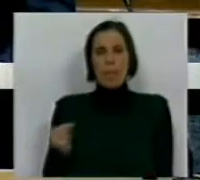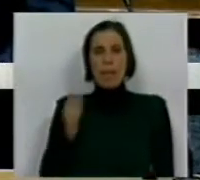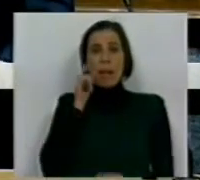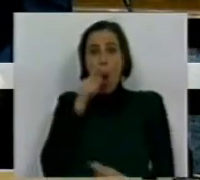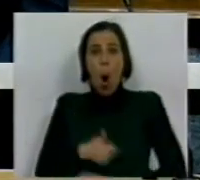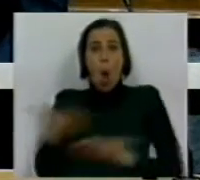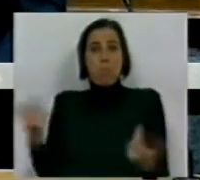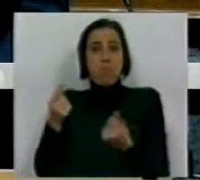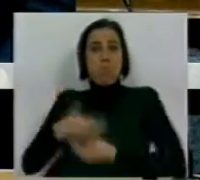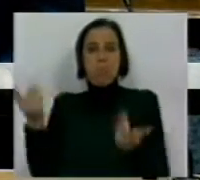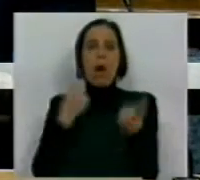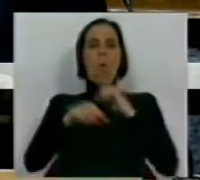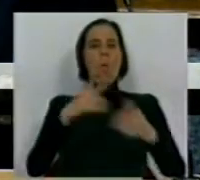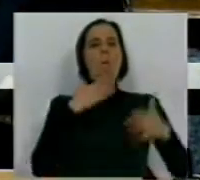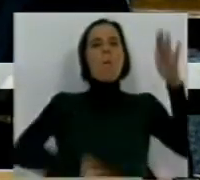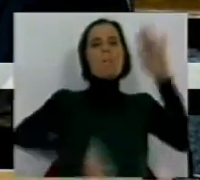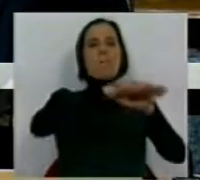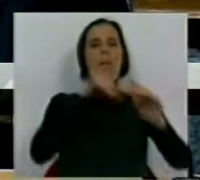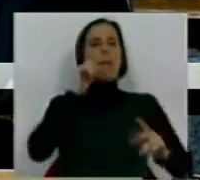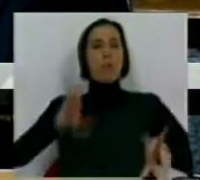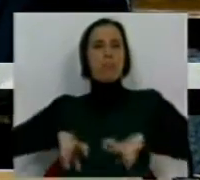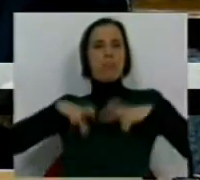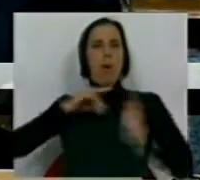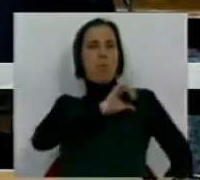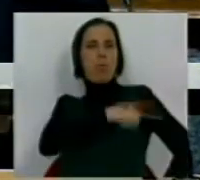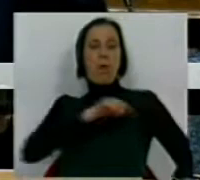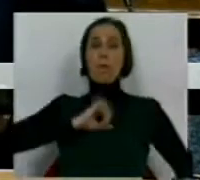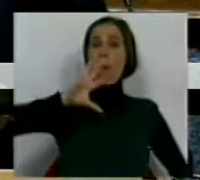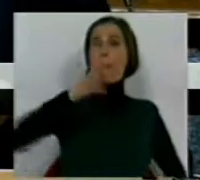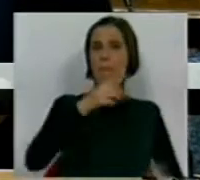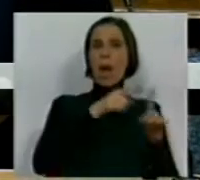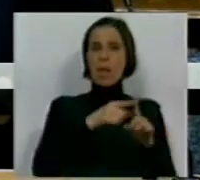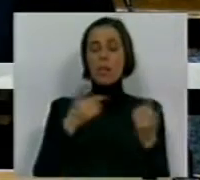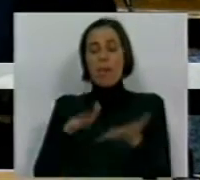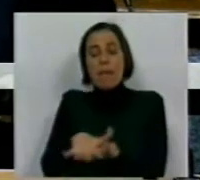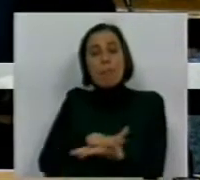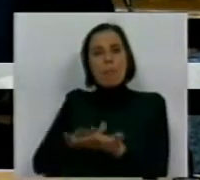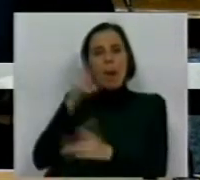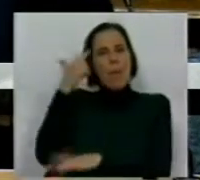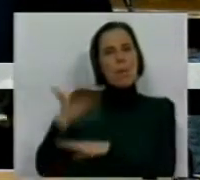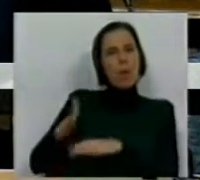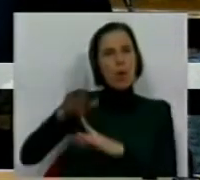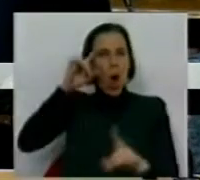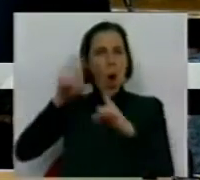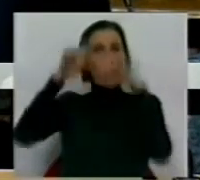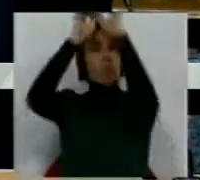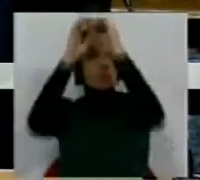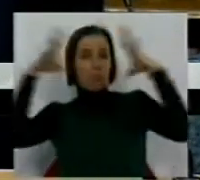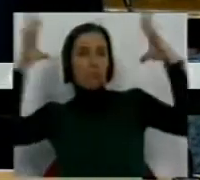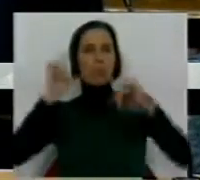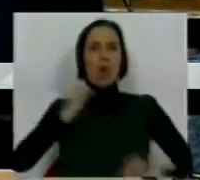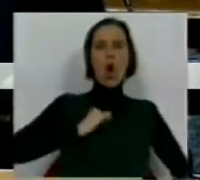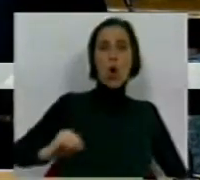menos pode e tem e um Estado máximo para os mais ricos e poderosos do nosso país. Tendo por base um preconceito e objetivos ideológicos